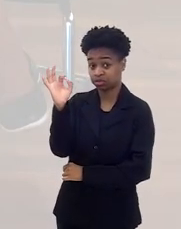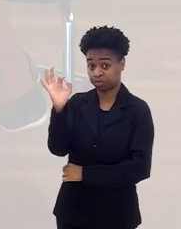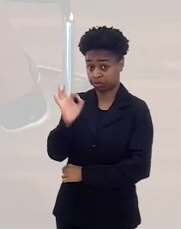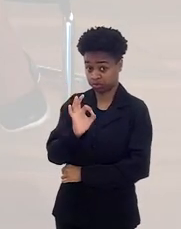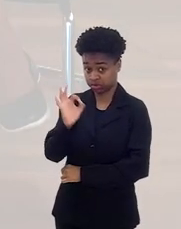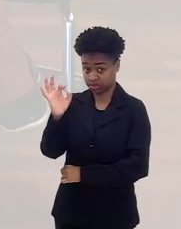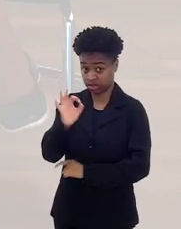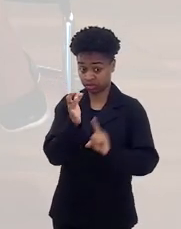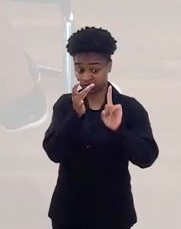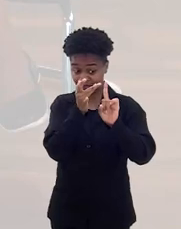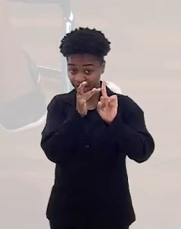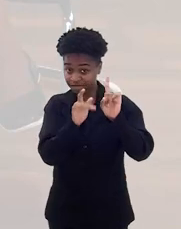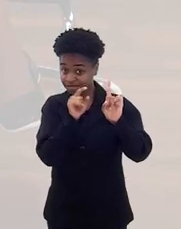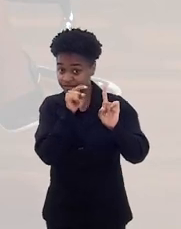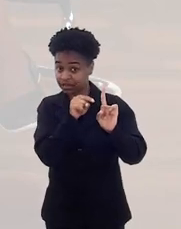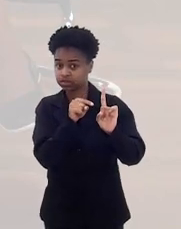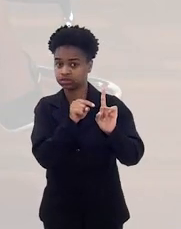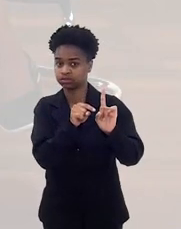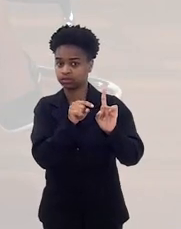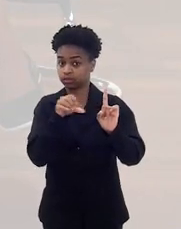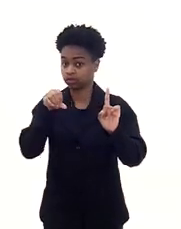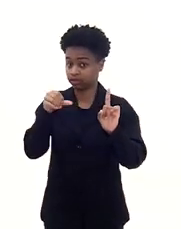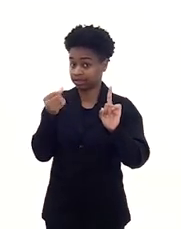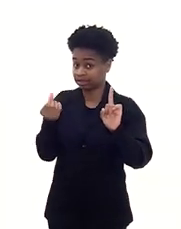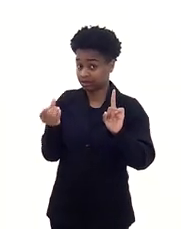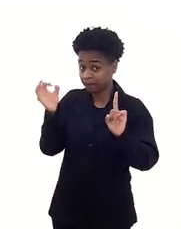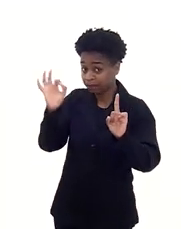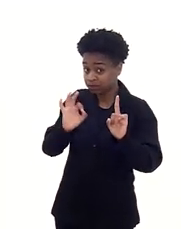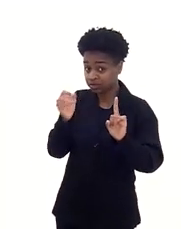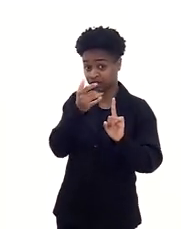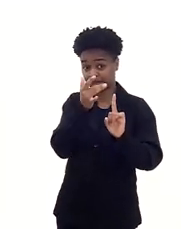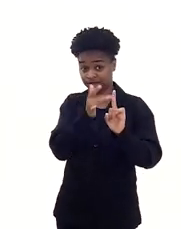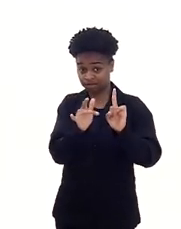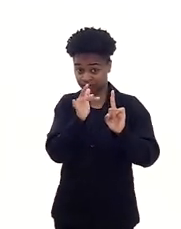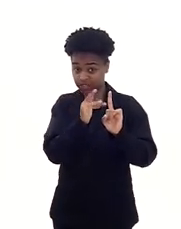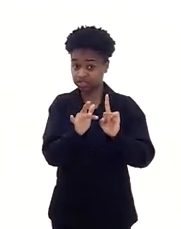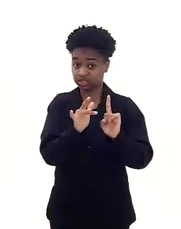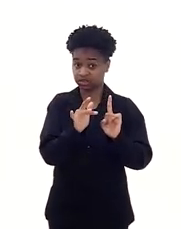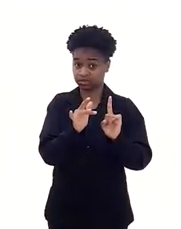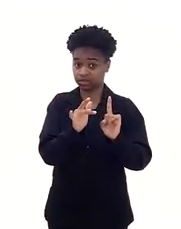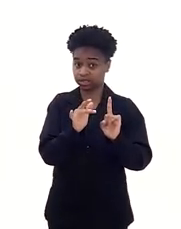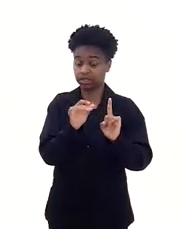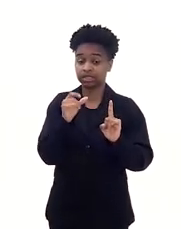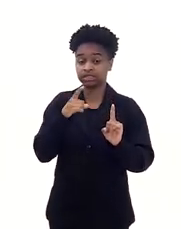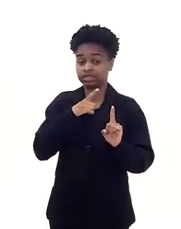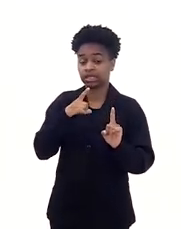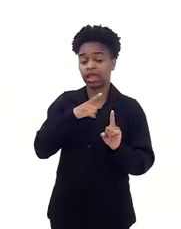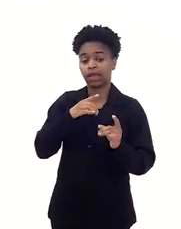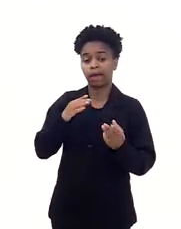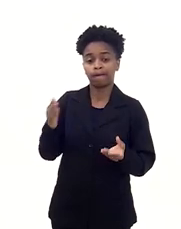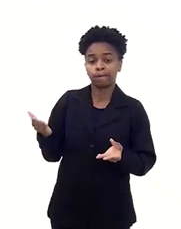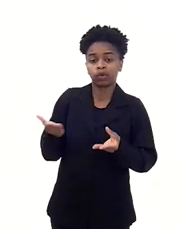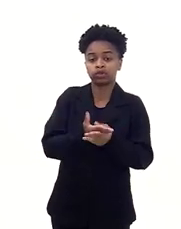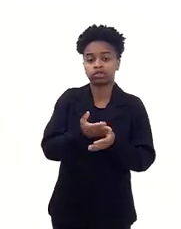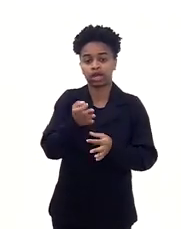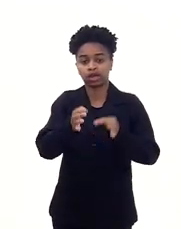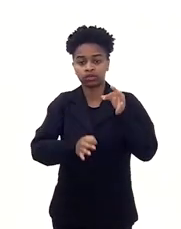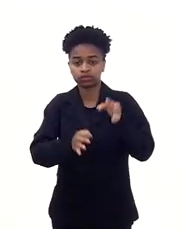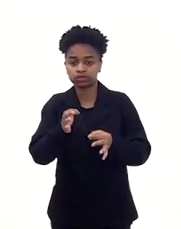% das vítimas, 96% das vítimas, em processos judiciais